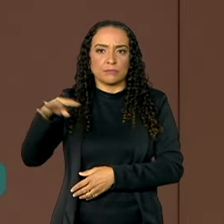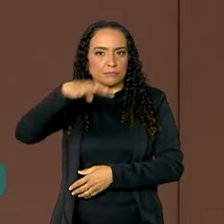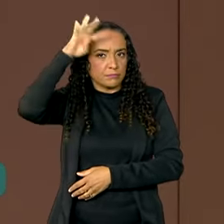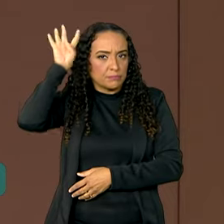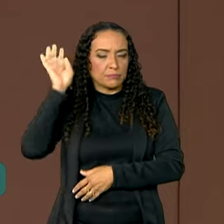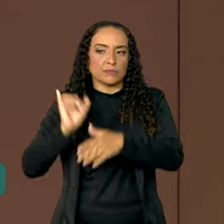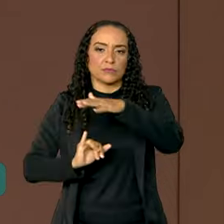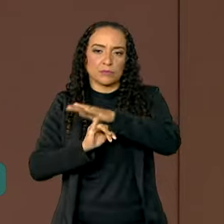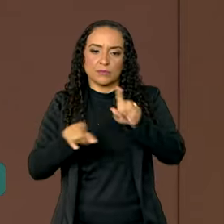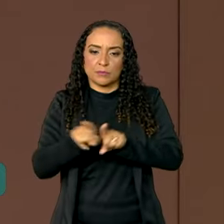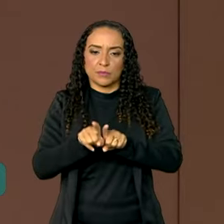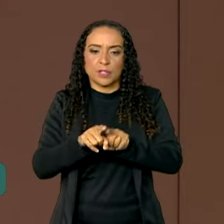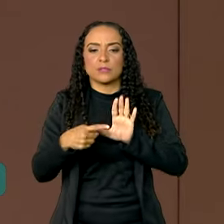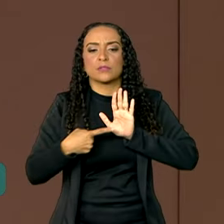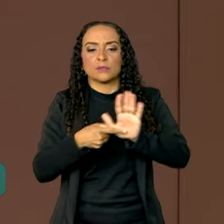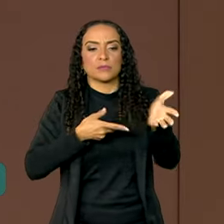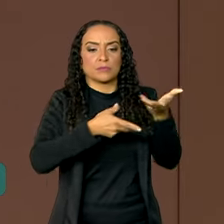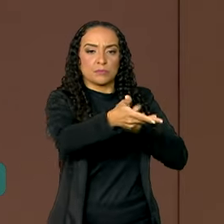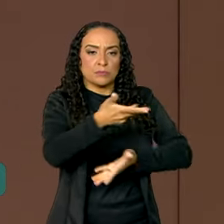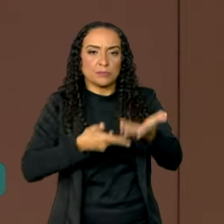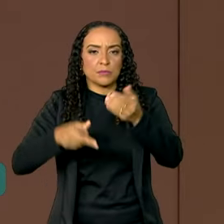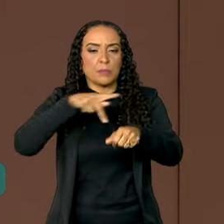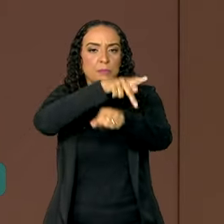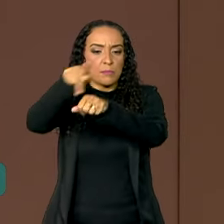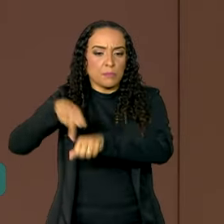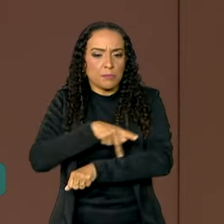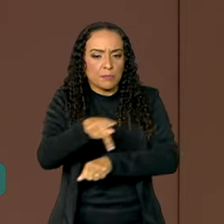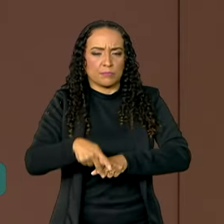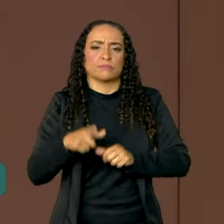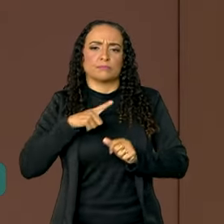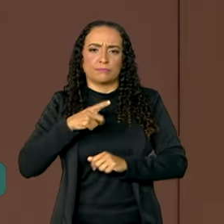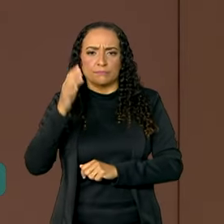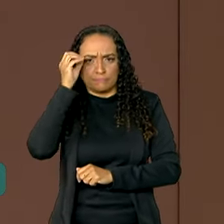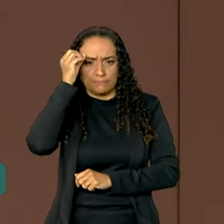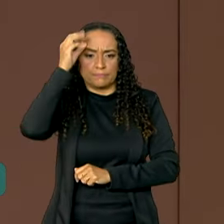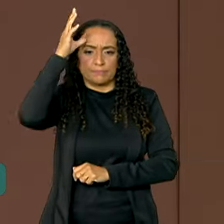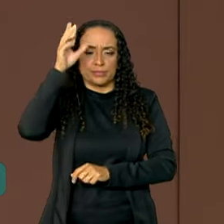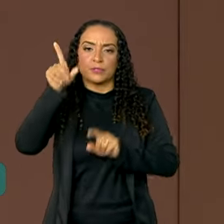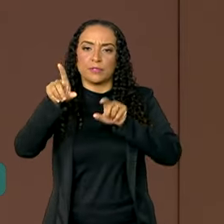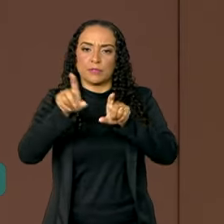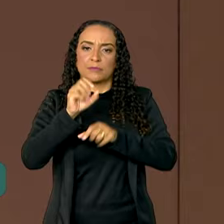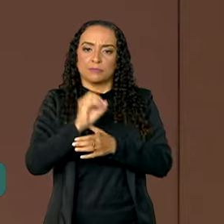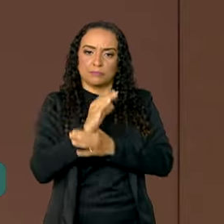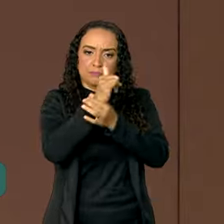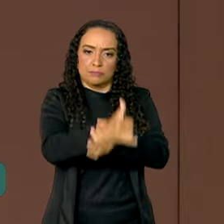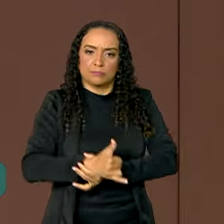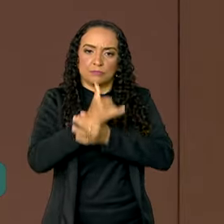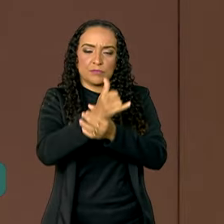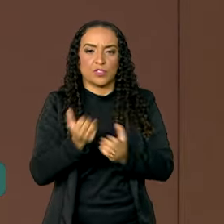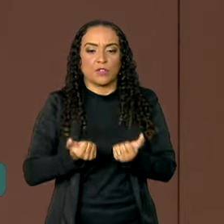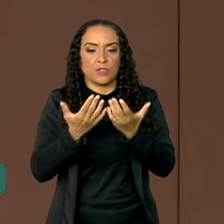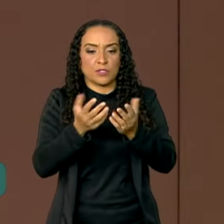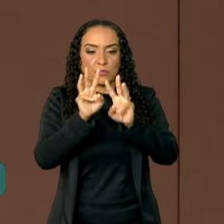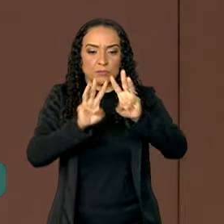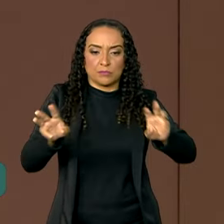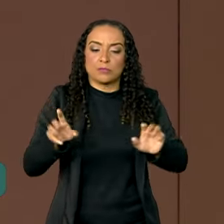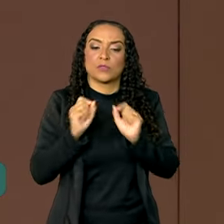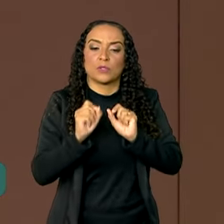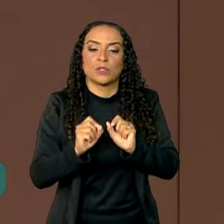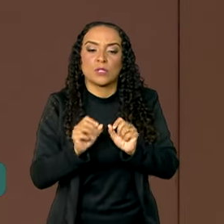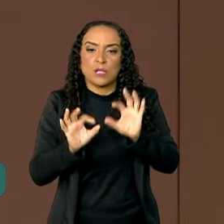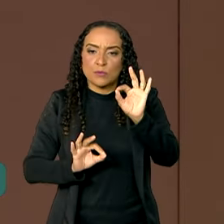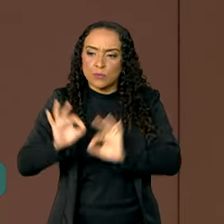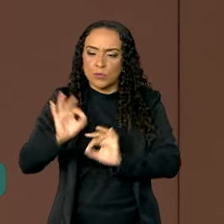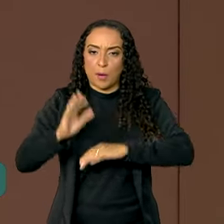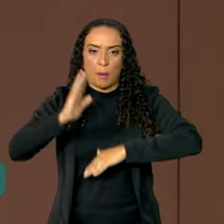Destacamos as missões compartilhadas por países com alta maturidade em cibersegurança que ofereceram insights valiosos para aprimorar